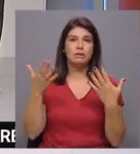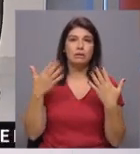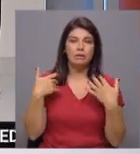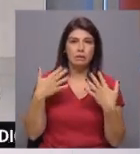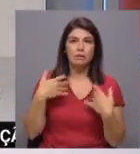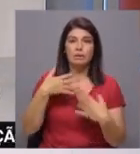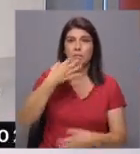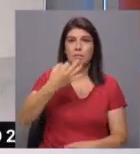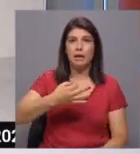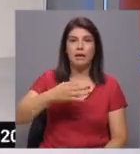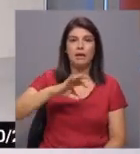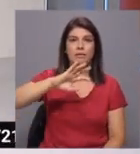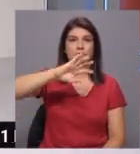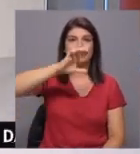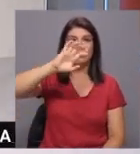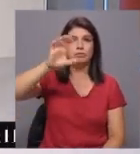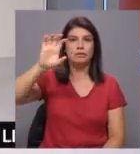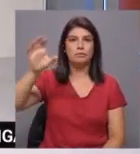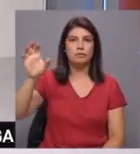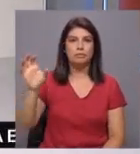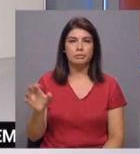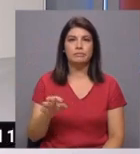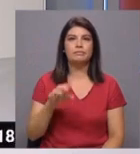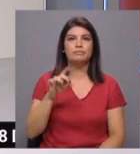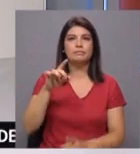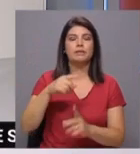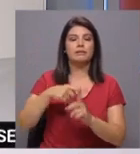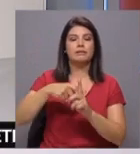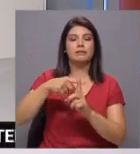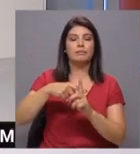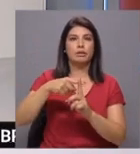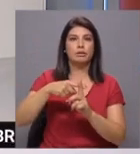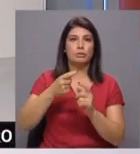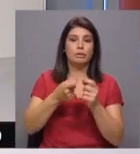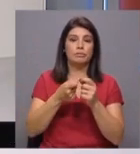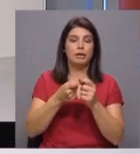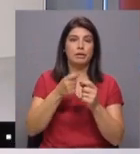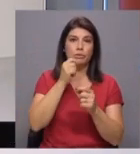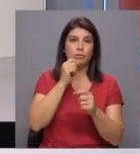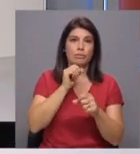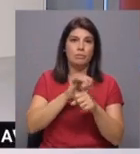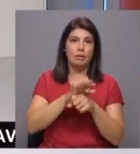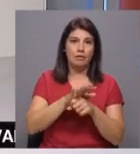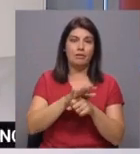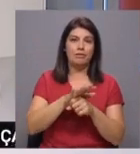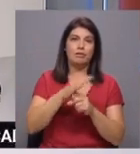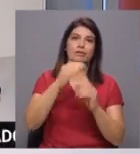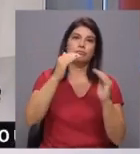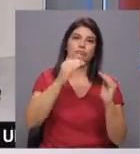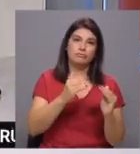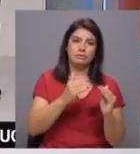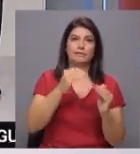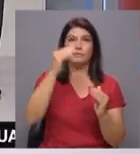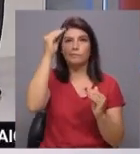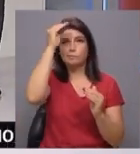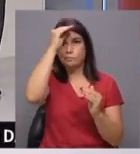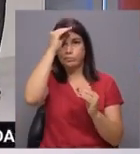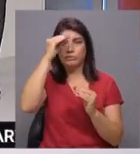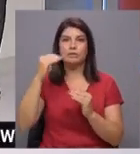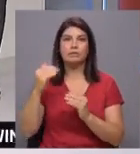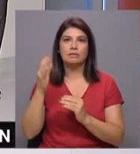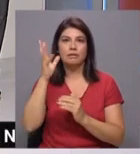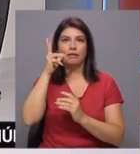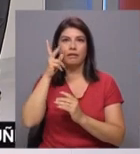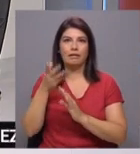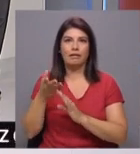do litoral. Aqui, com as temperaturas um pouco mais baixas junto à faixa costeira ocidental, temperaturas mais elevadas no interior destes distritos. Assim,